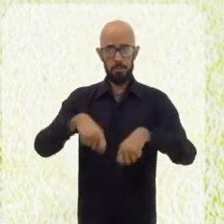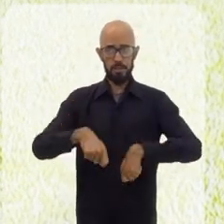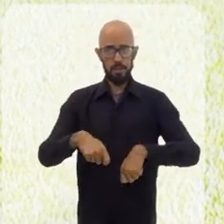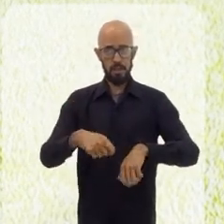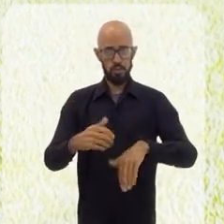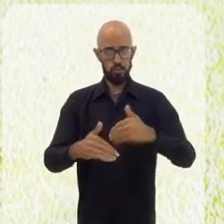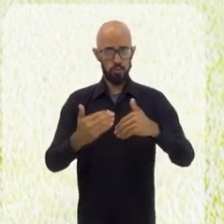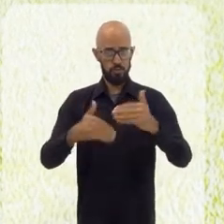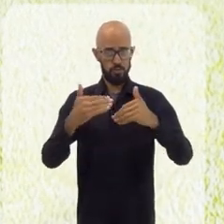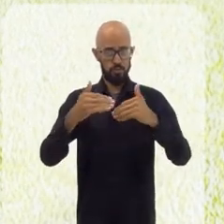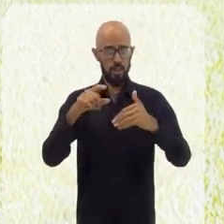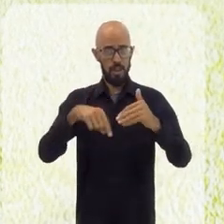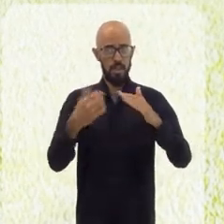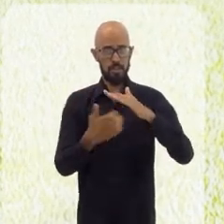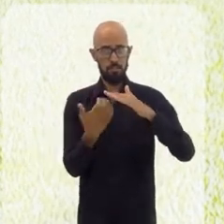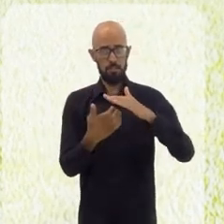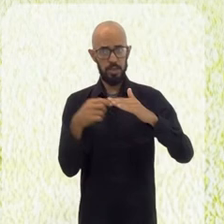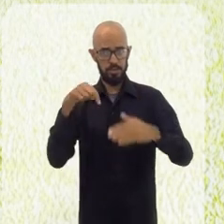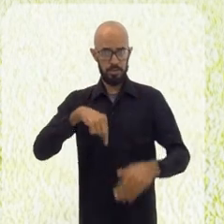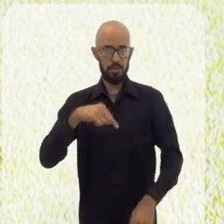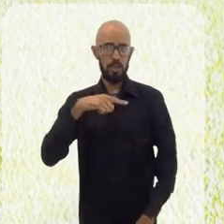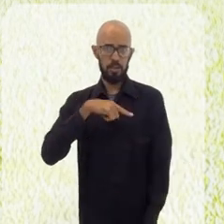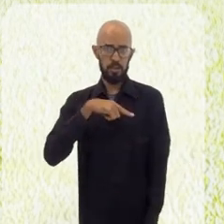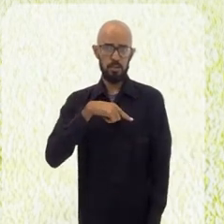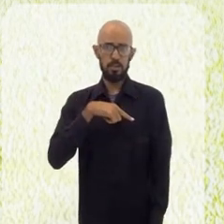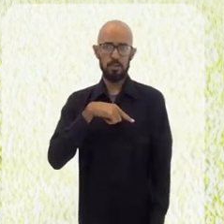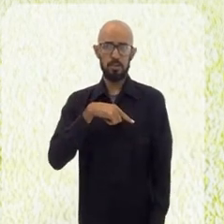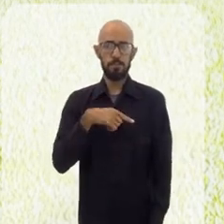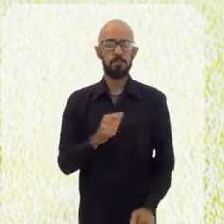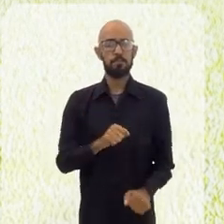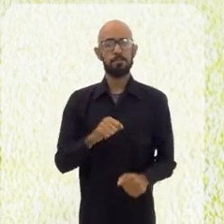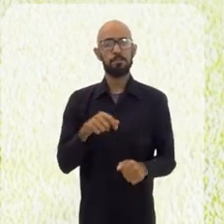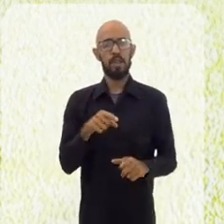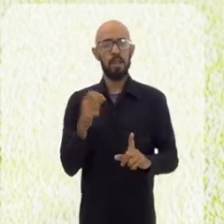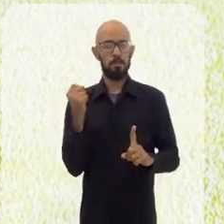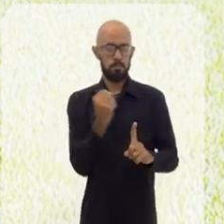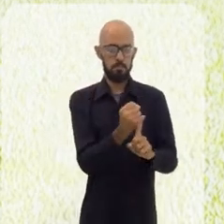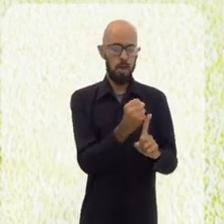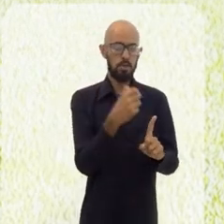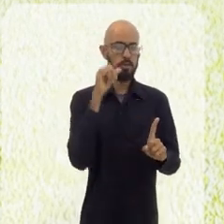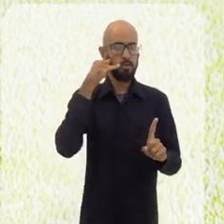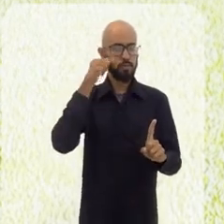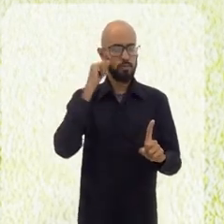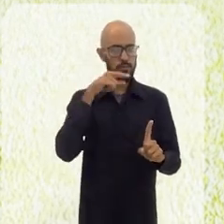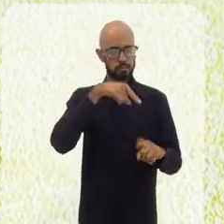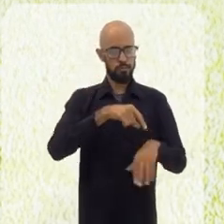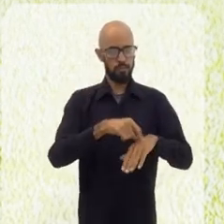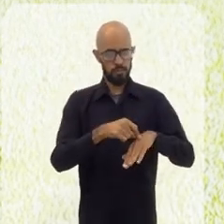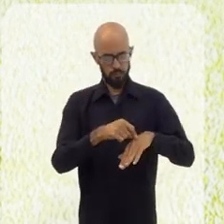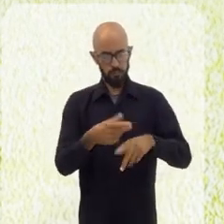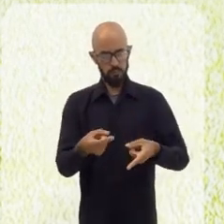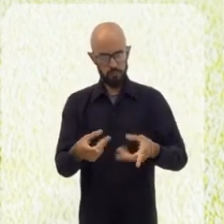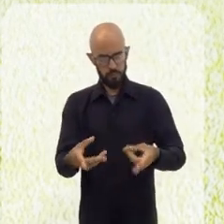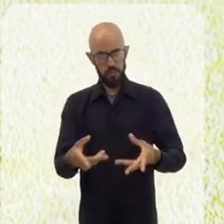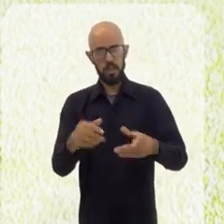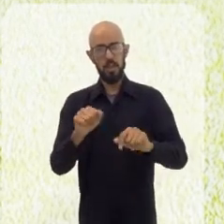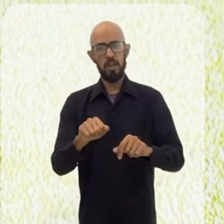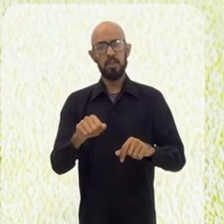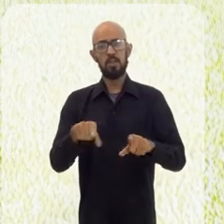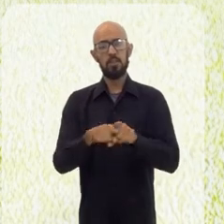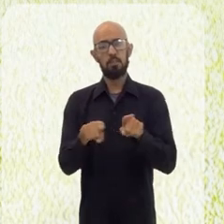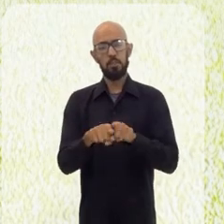são as empresas que aqui estão instaladas, que é frigorífico, é os laticínios que a gente está brigando para trazer,